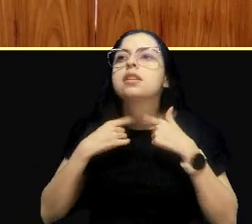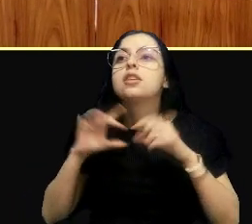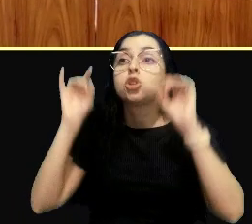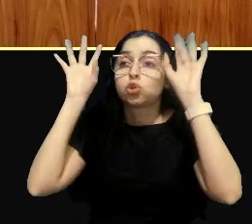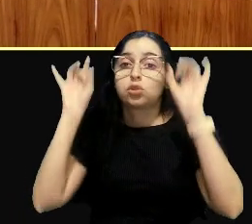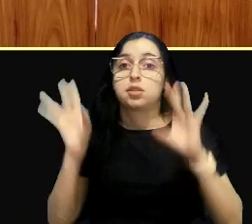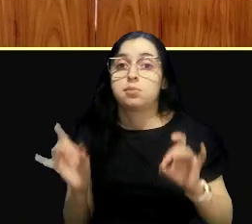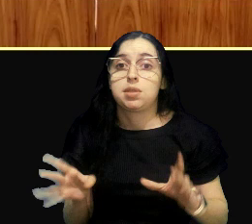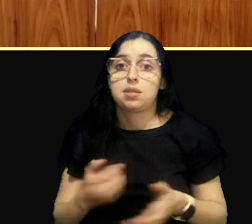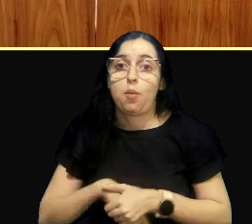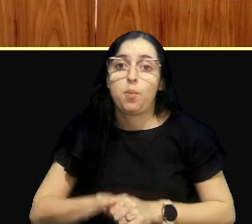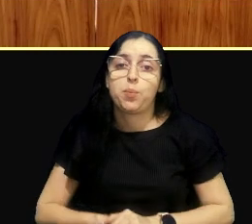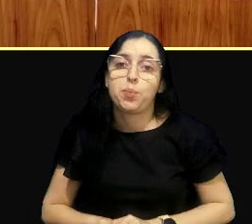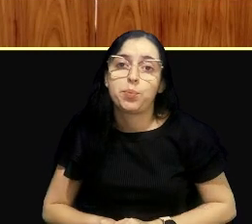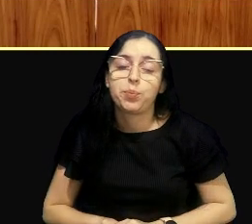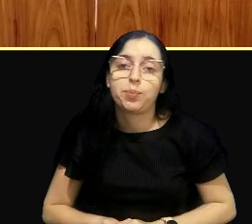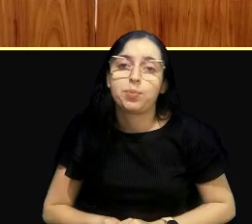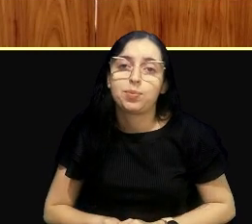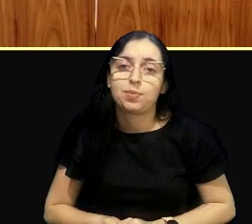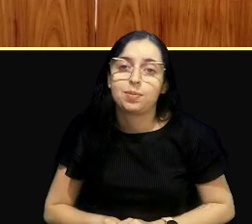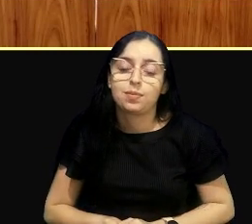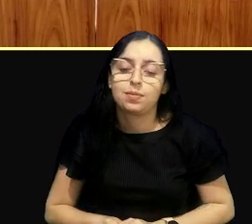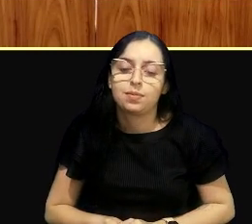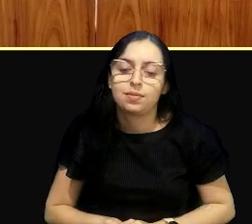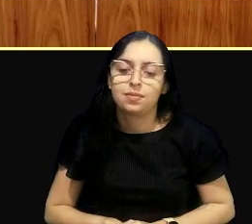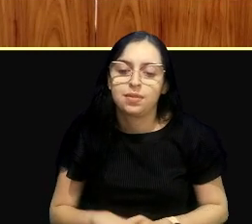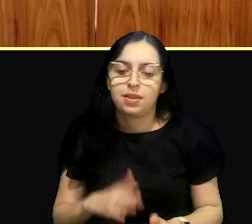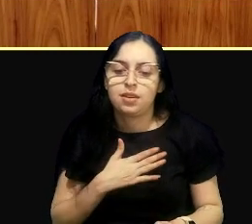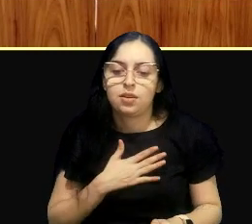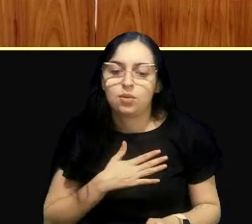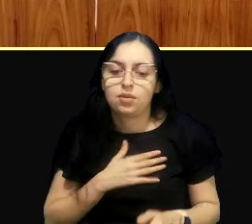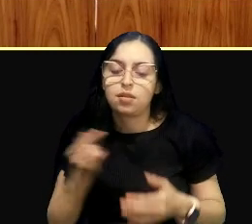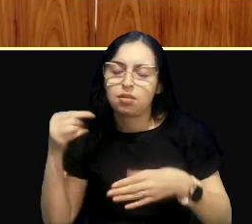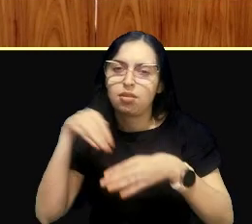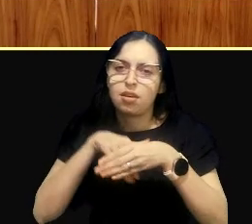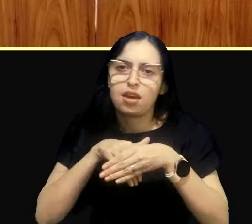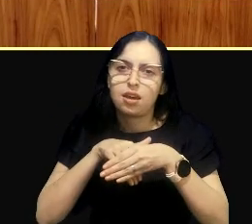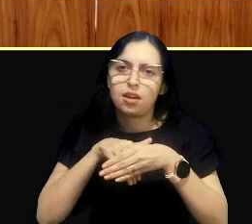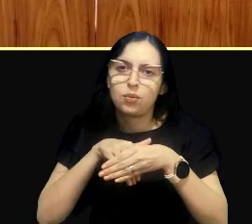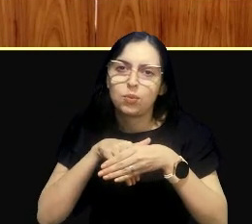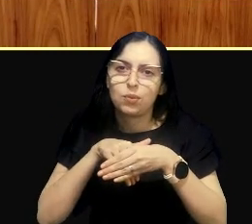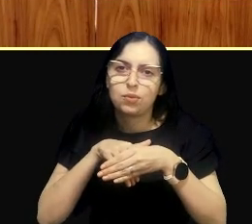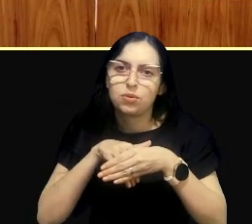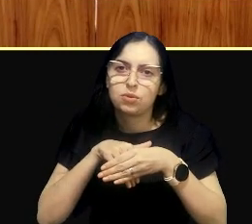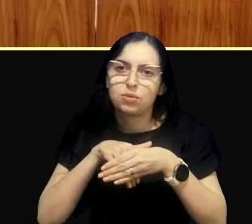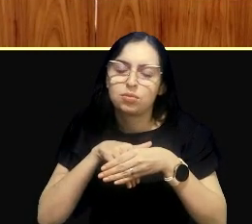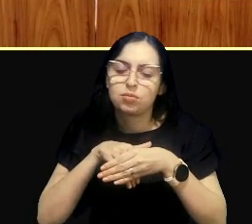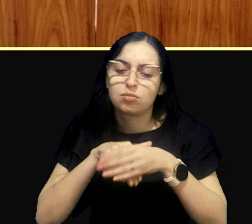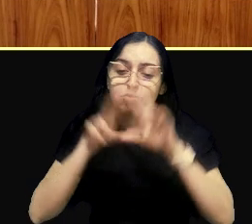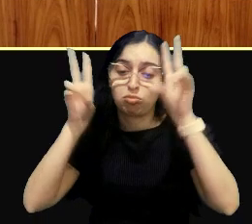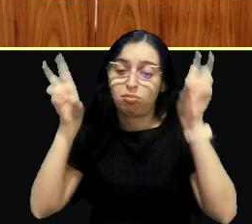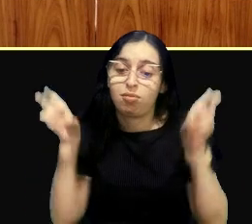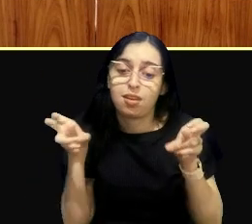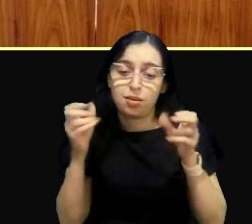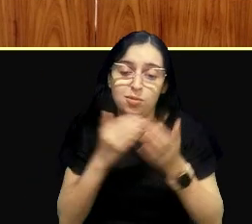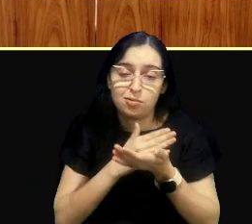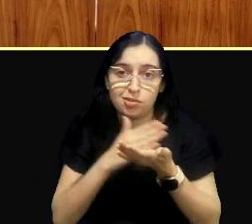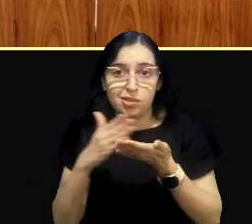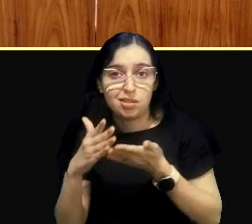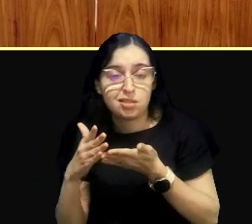né, é, eu, e dentro dessa, assim, uma nova teoria que começa,